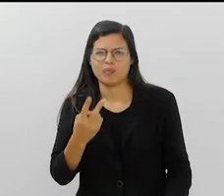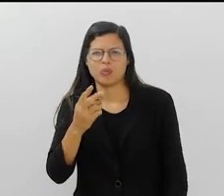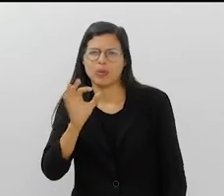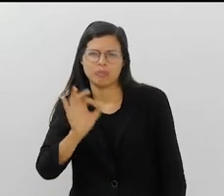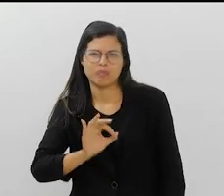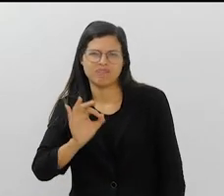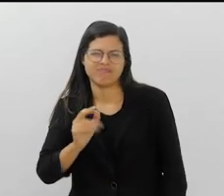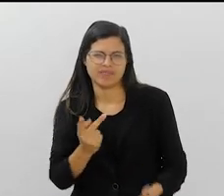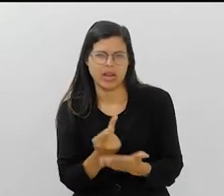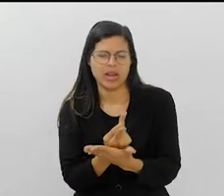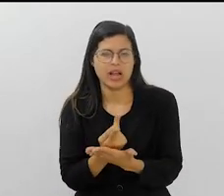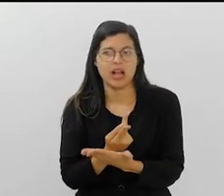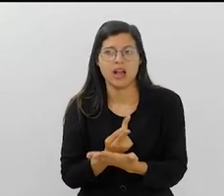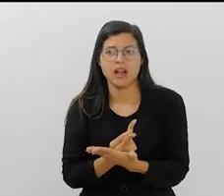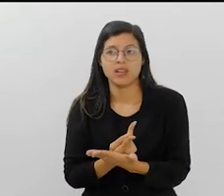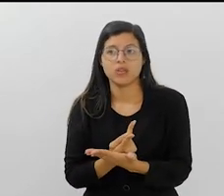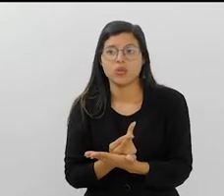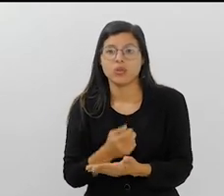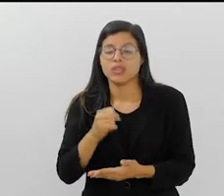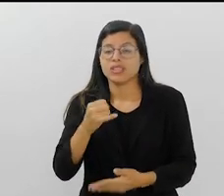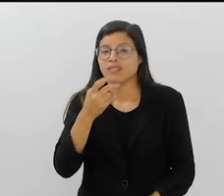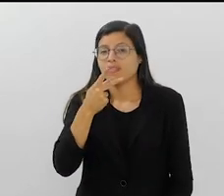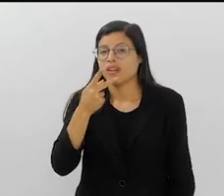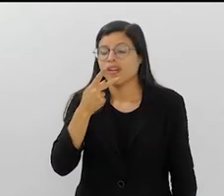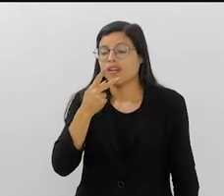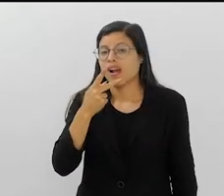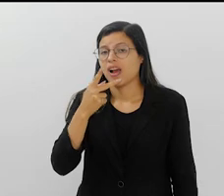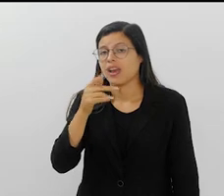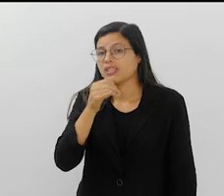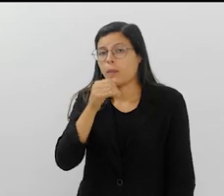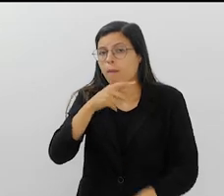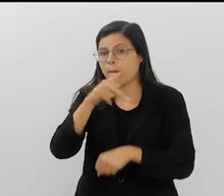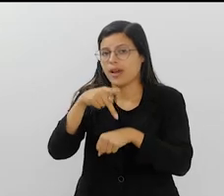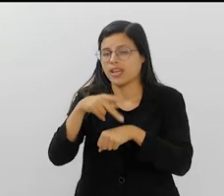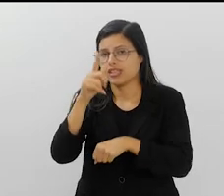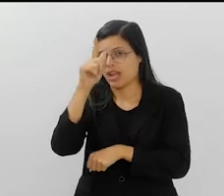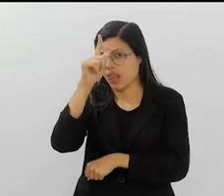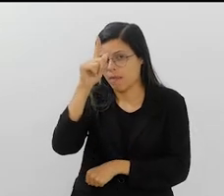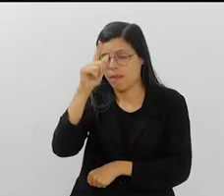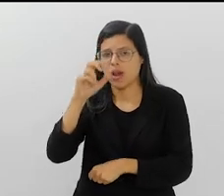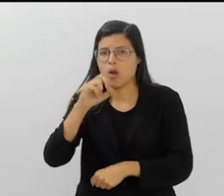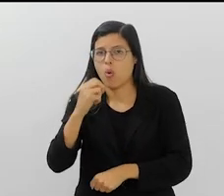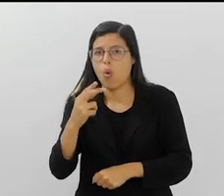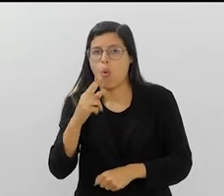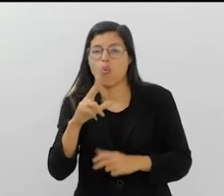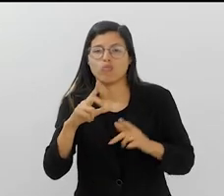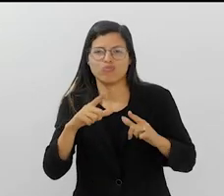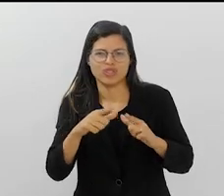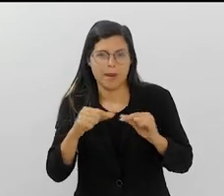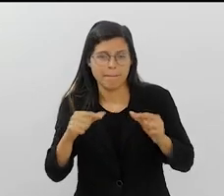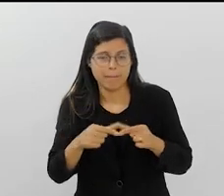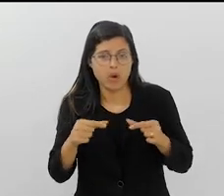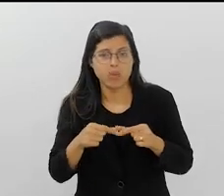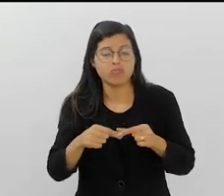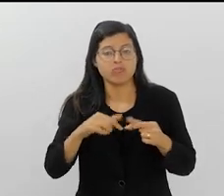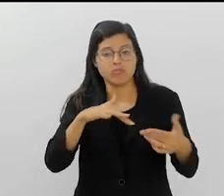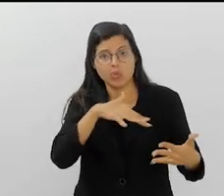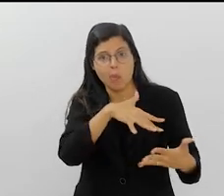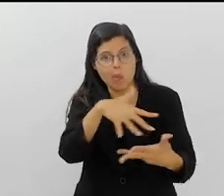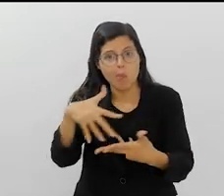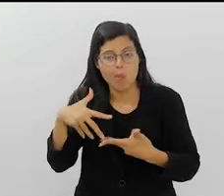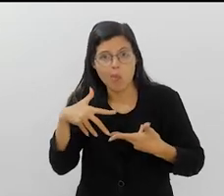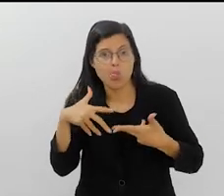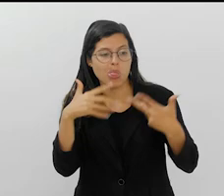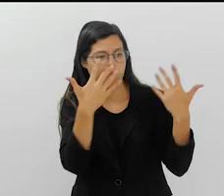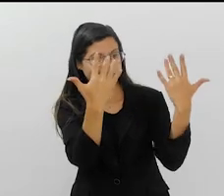Essa descrição que eu fiz, se a gente falasse de uma festa na Alemanha ou no Japão, o mundo celebraria orgulhoso